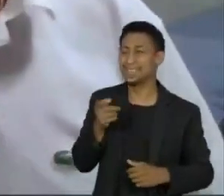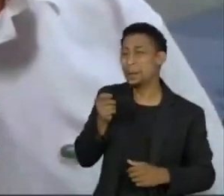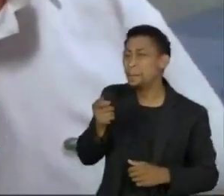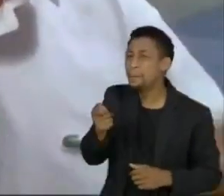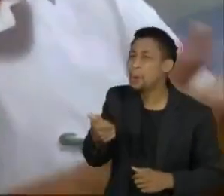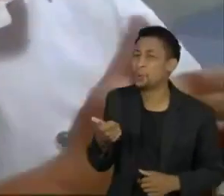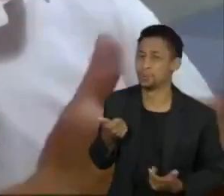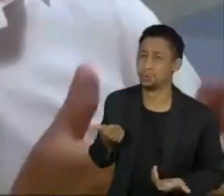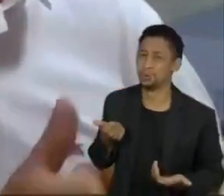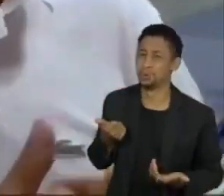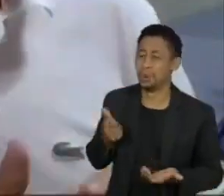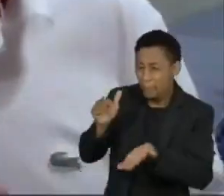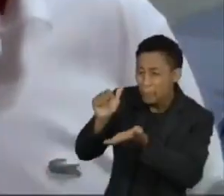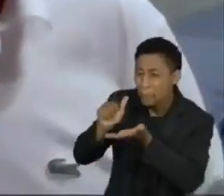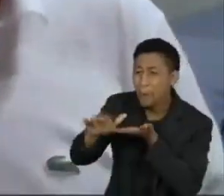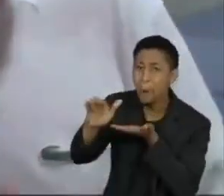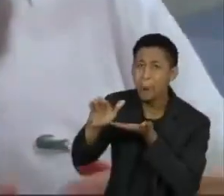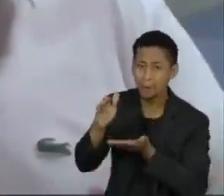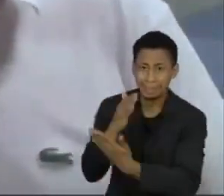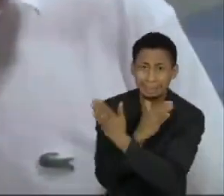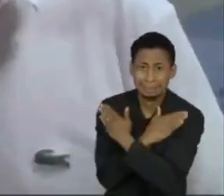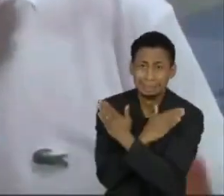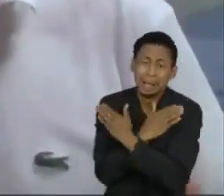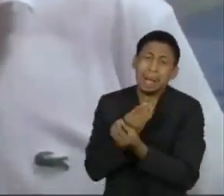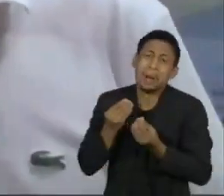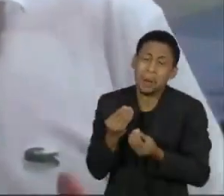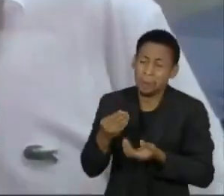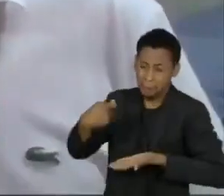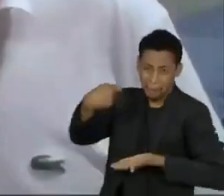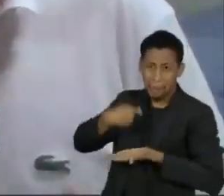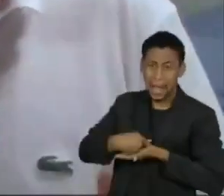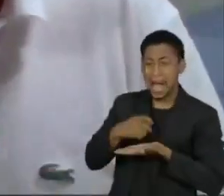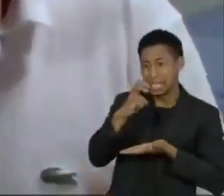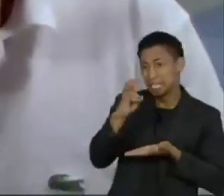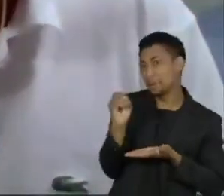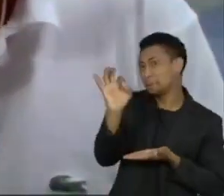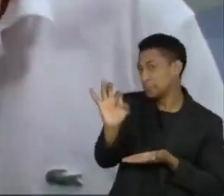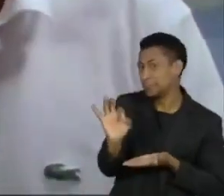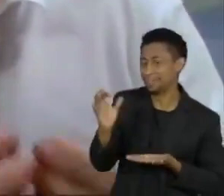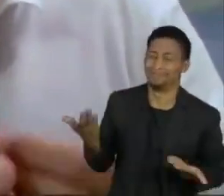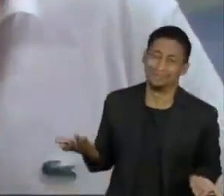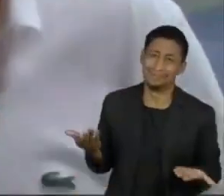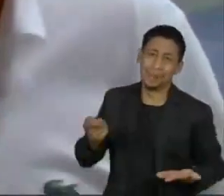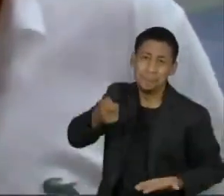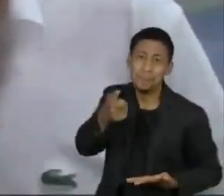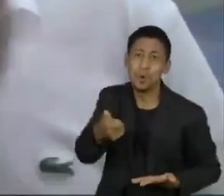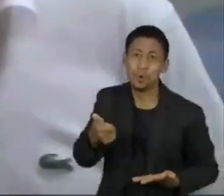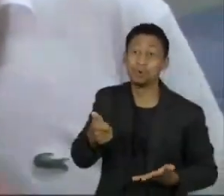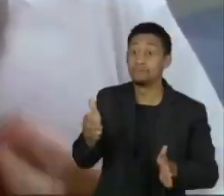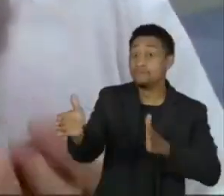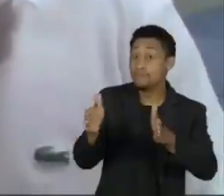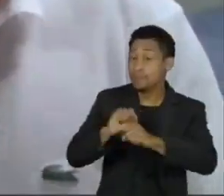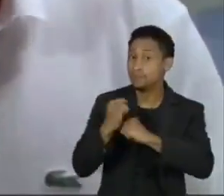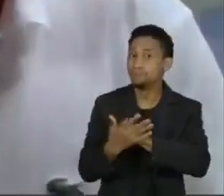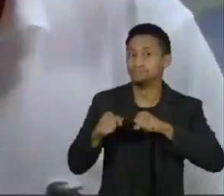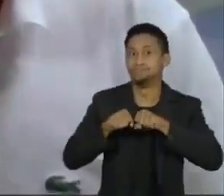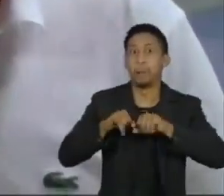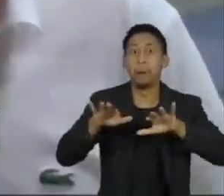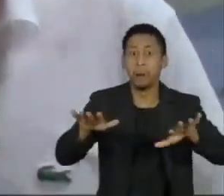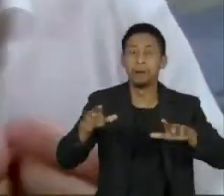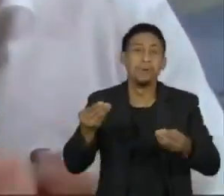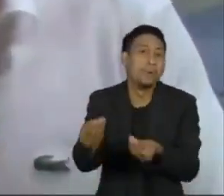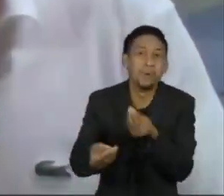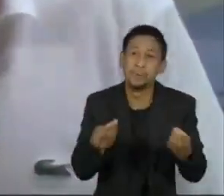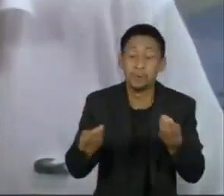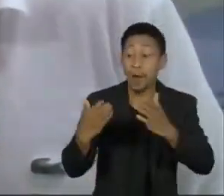o emprego. Para a empresa que está pagando, nesses tempos de pandemia, sem capital de